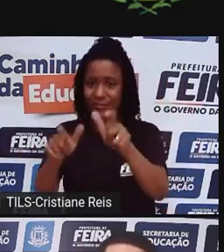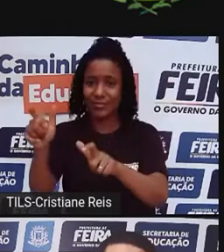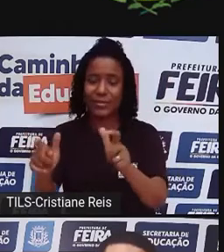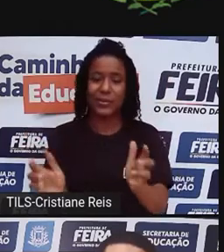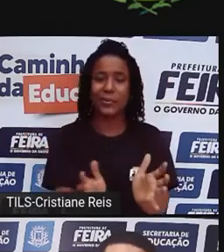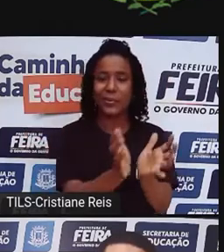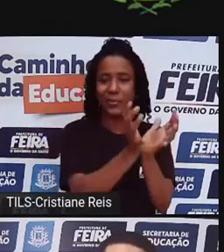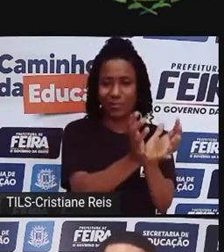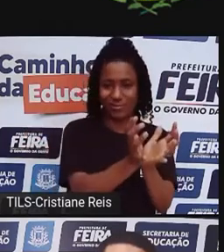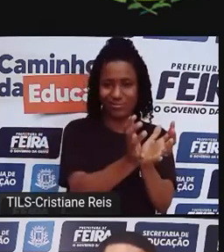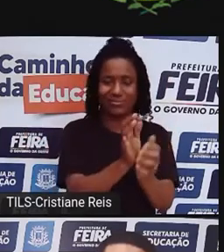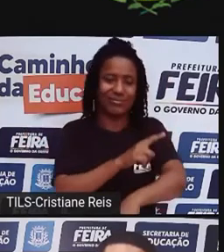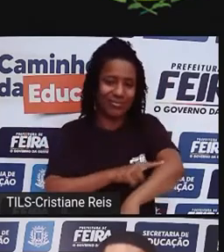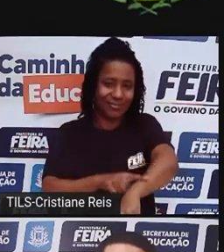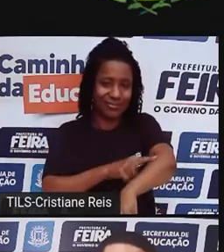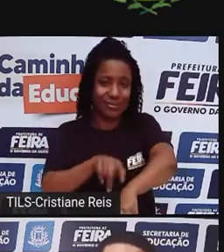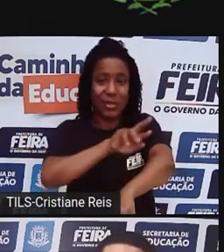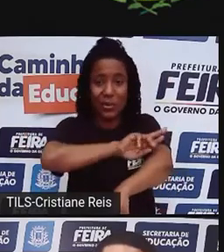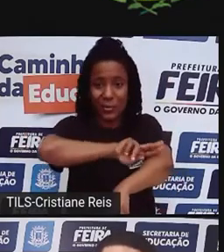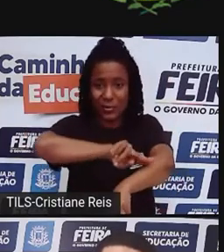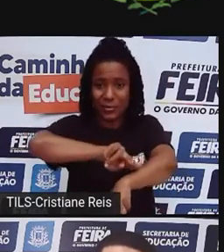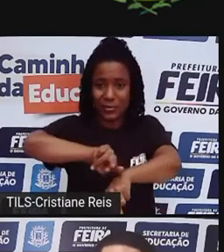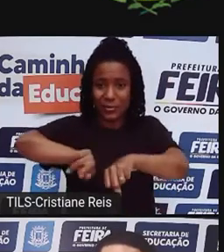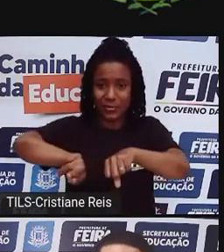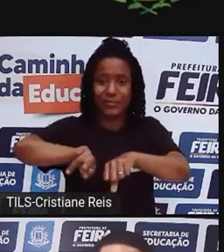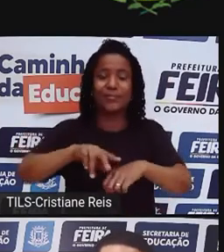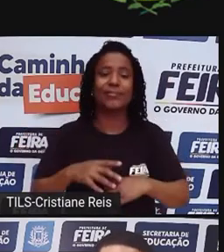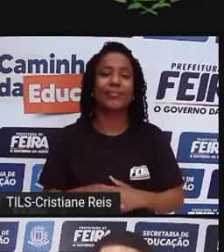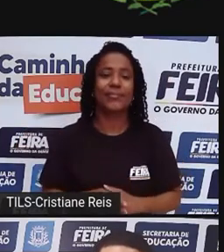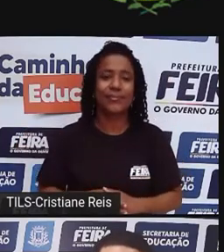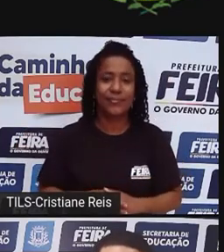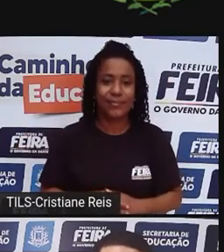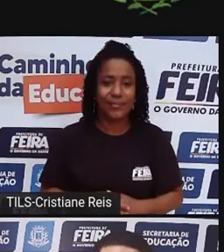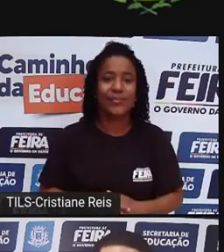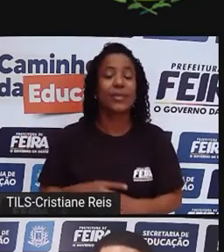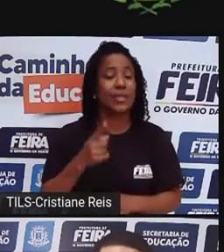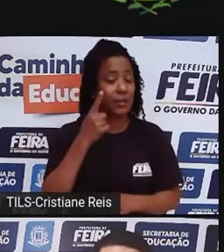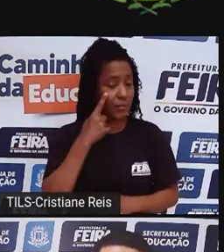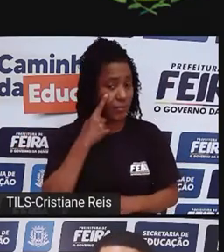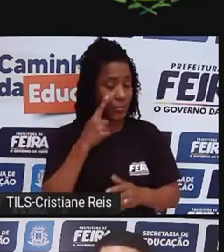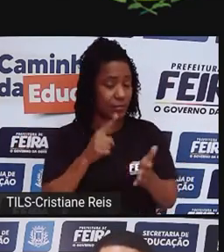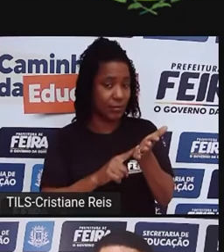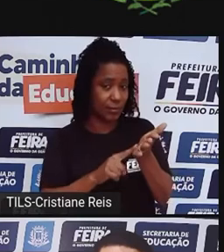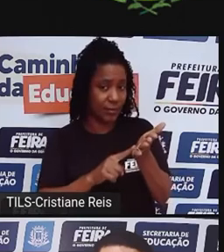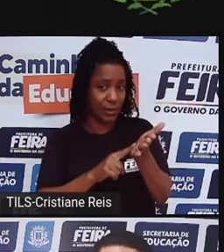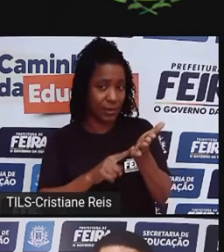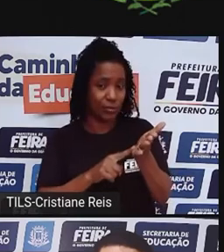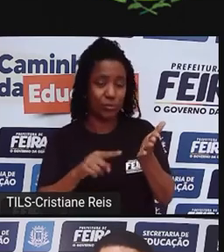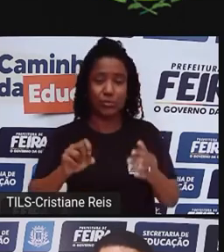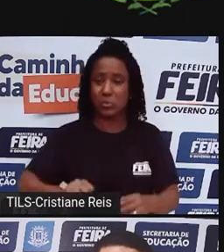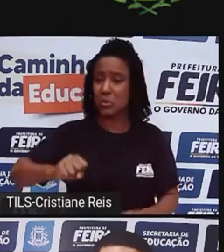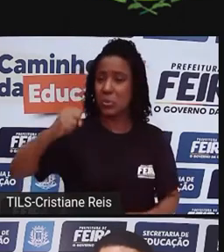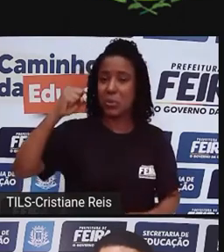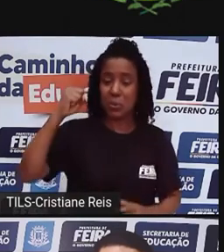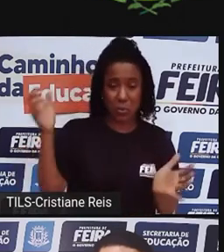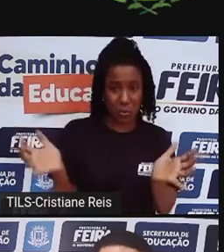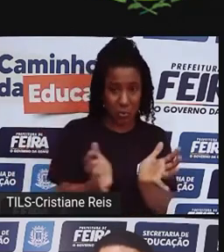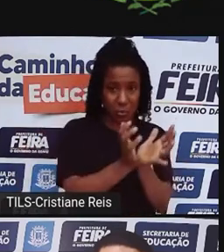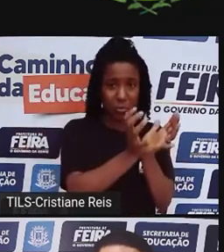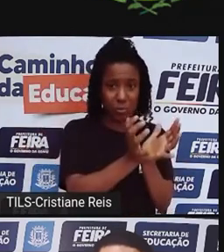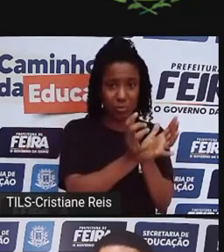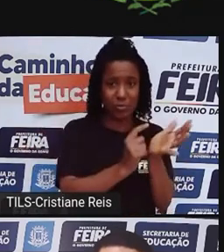raciais. Então, Felipe, é basicamente isso, a branquitude não é afetada da mesma forma pelas colonialidades,